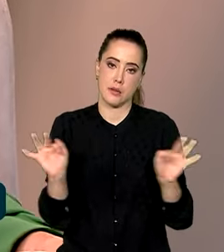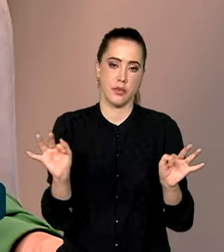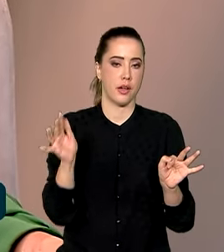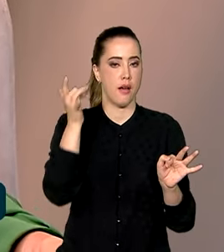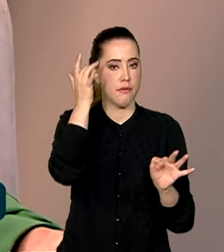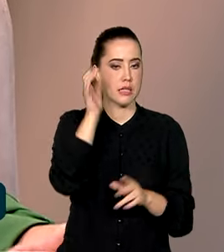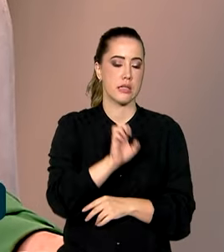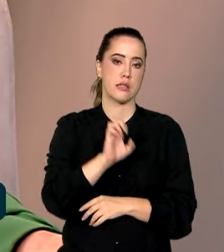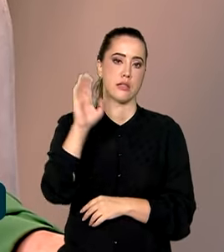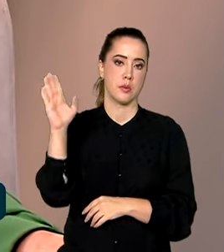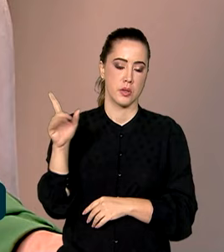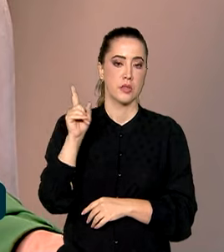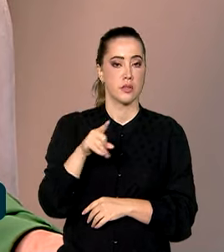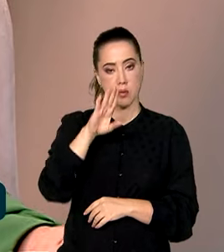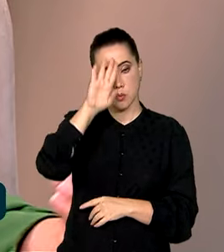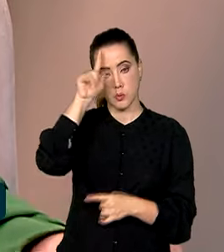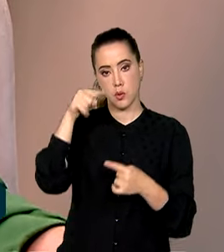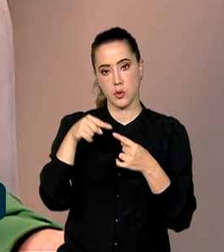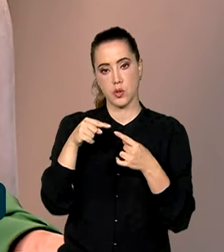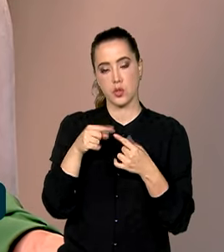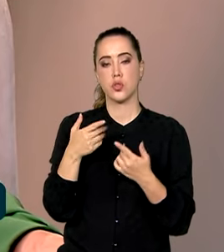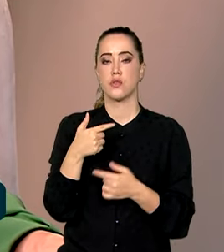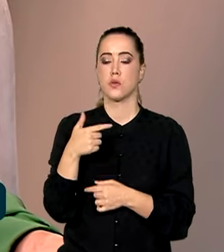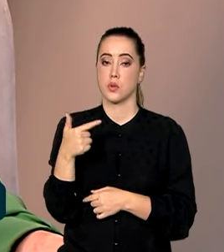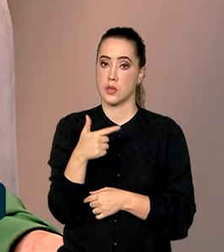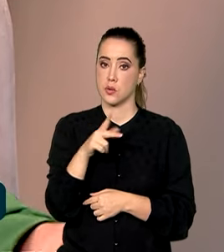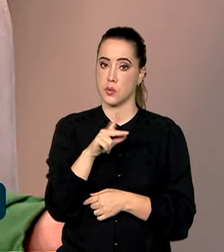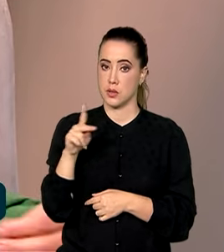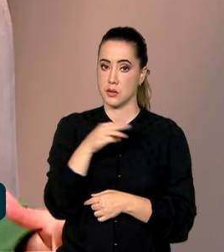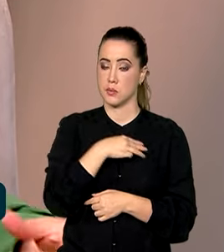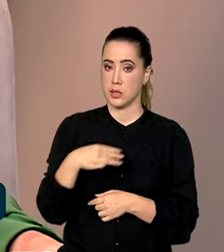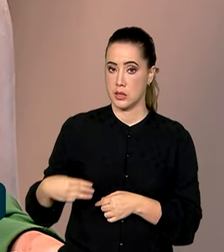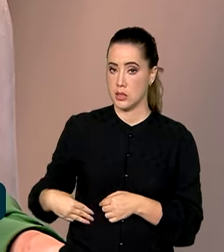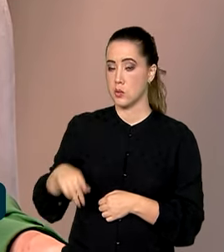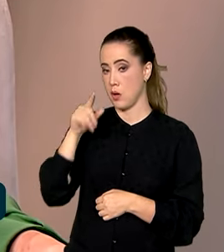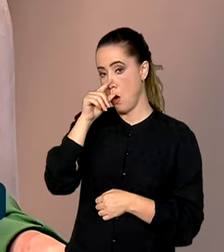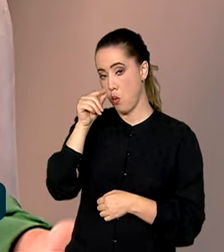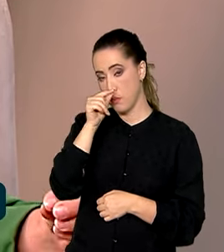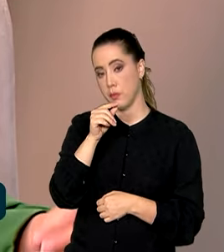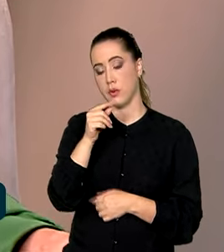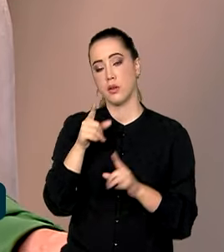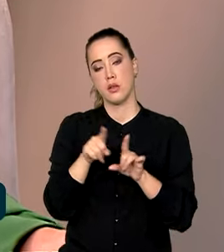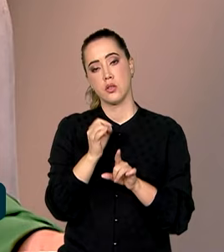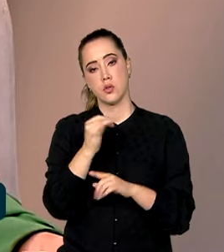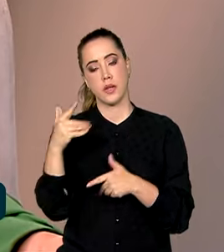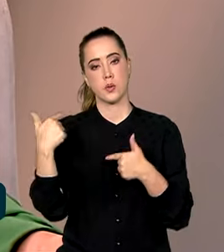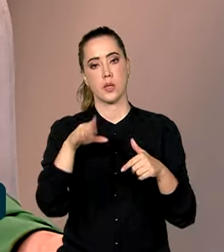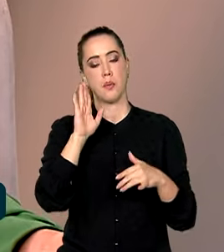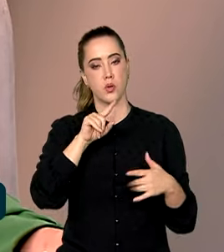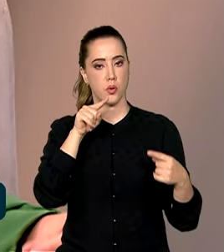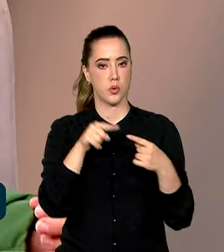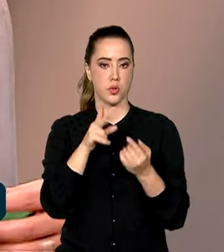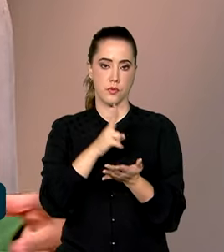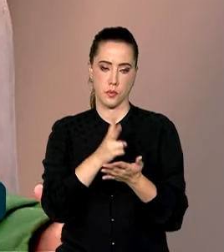facilitação do comércio é uma prioridade do vice-presidente, ministro Geraldo Alckmin e várias medidas já foram tomadas neste ano com este